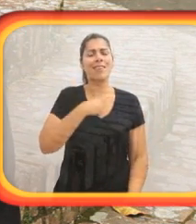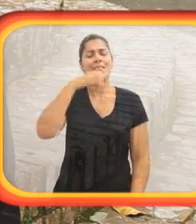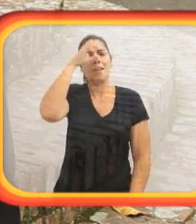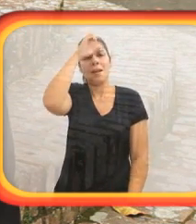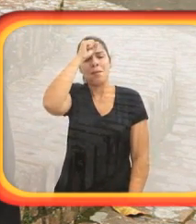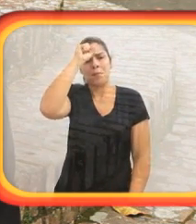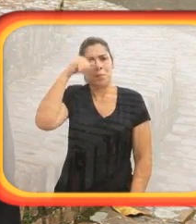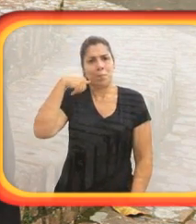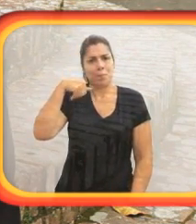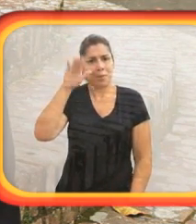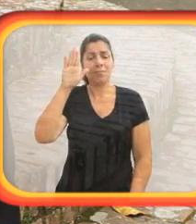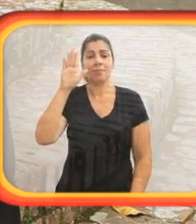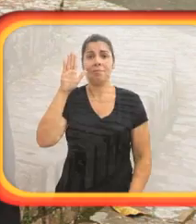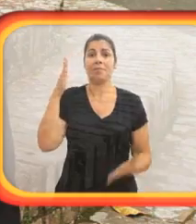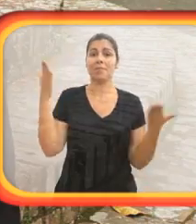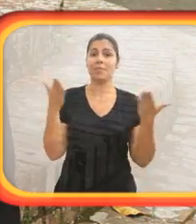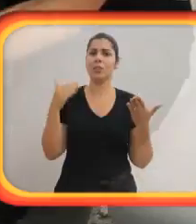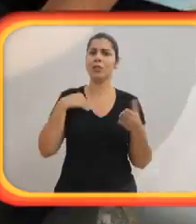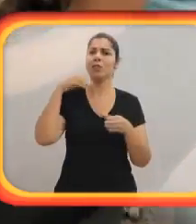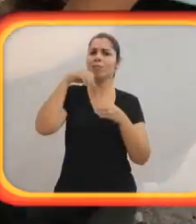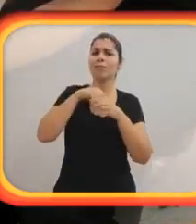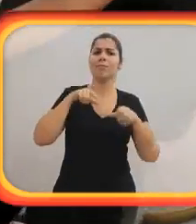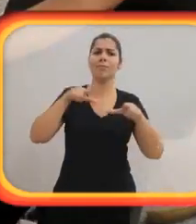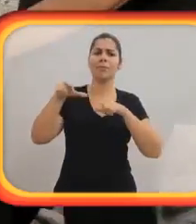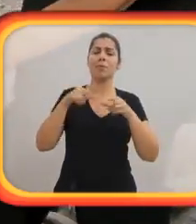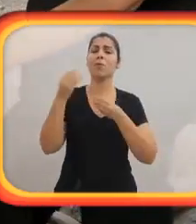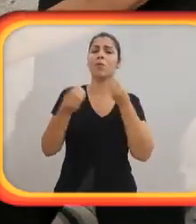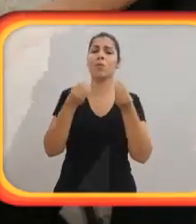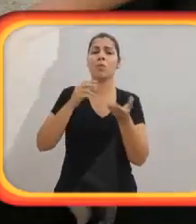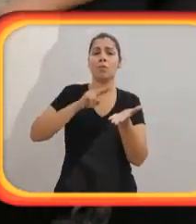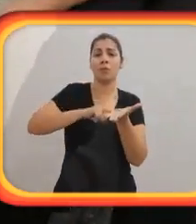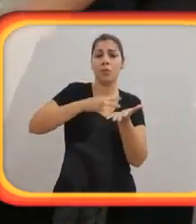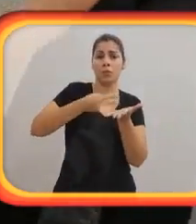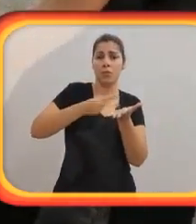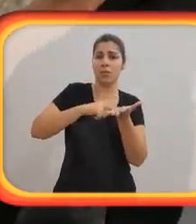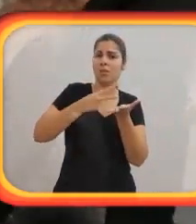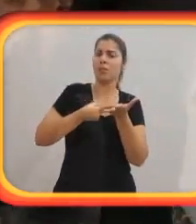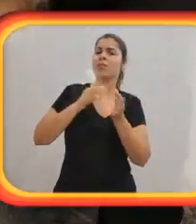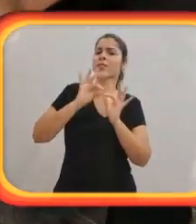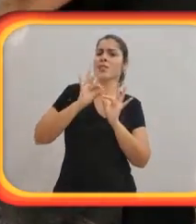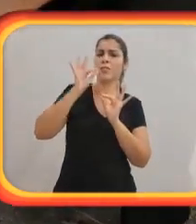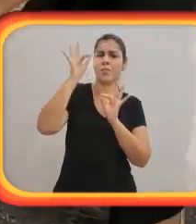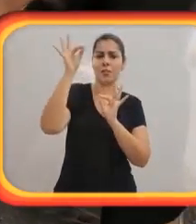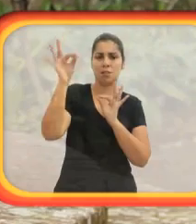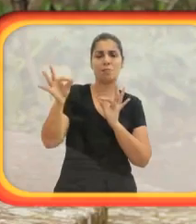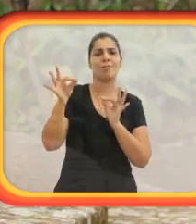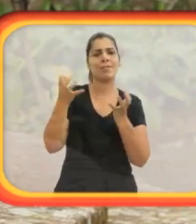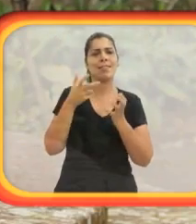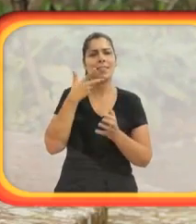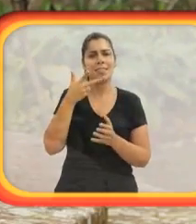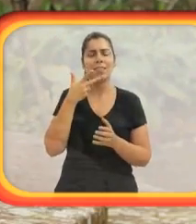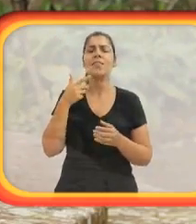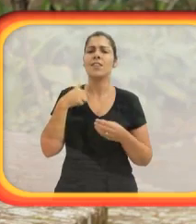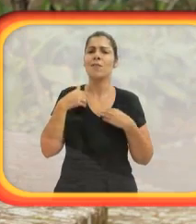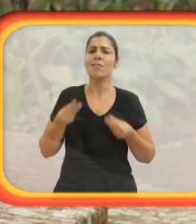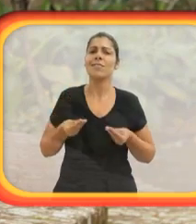prolongar a minha estágia aqui. Eu acho que morando na própria cultura